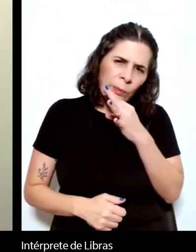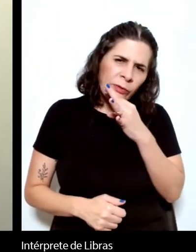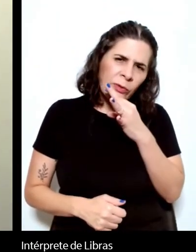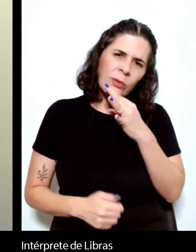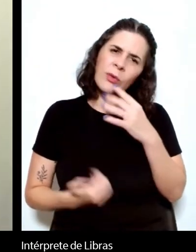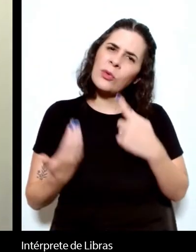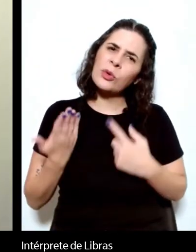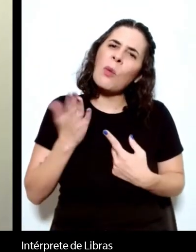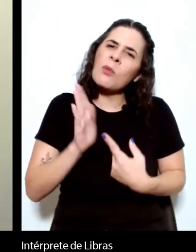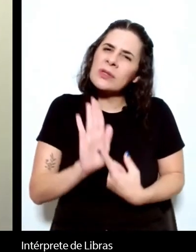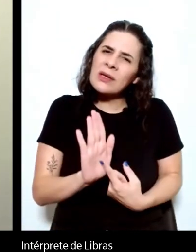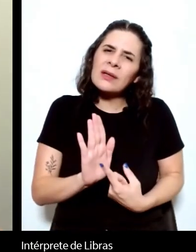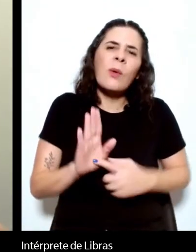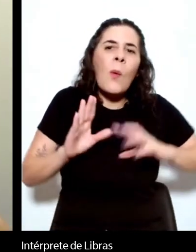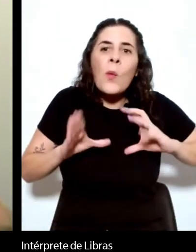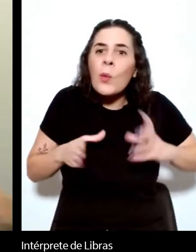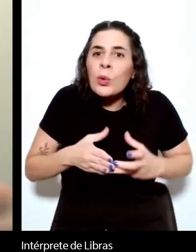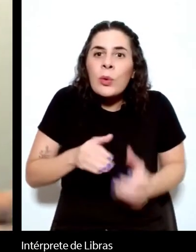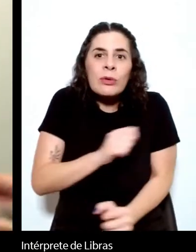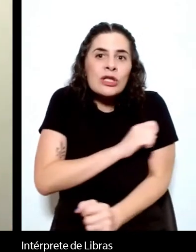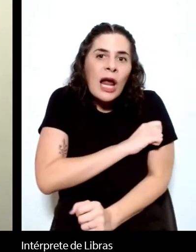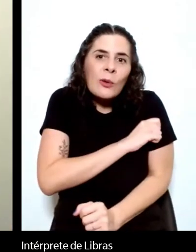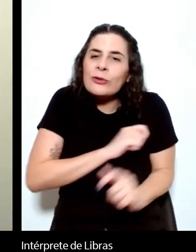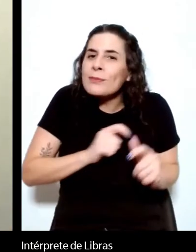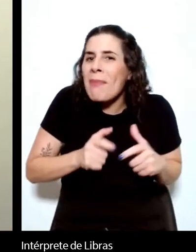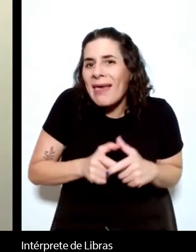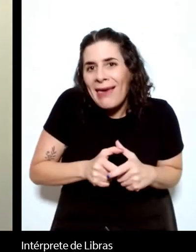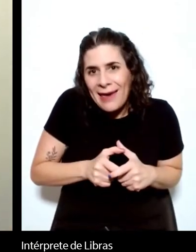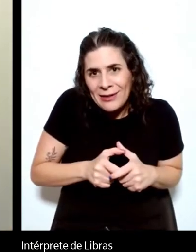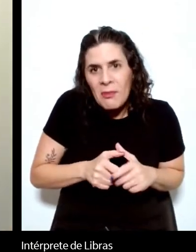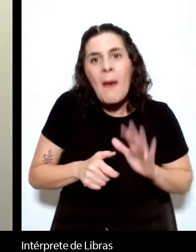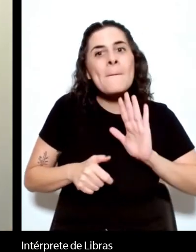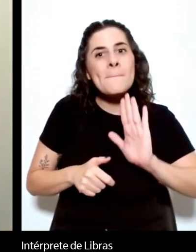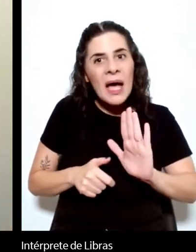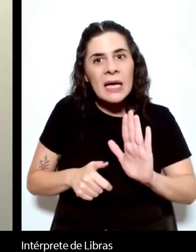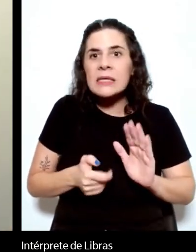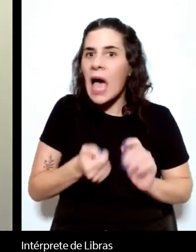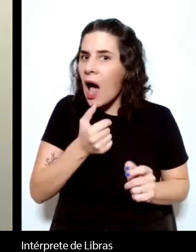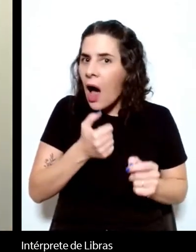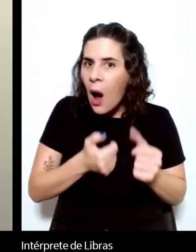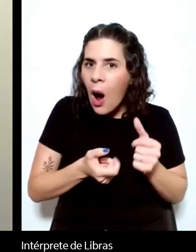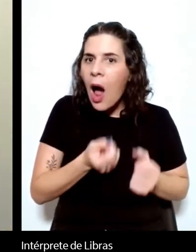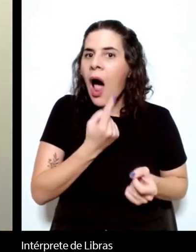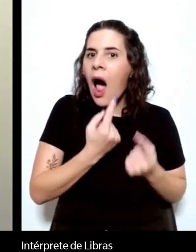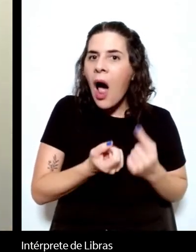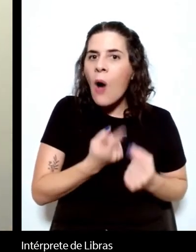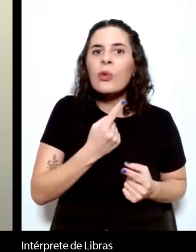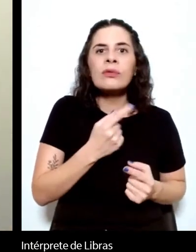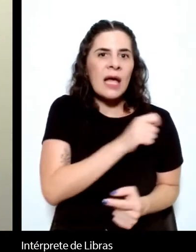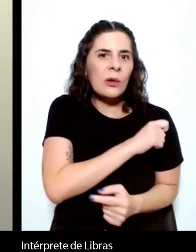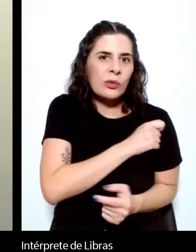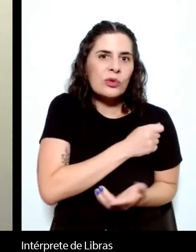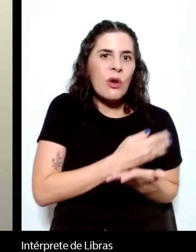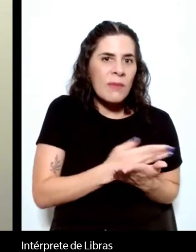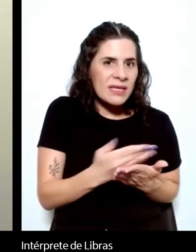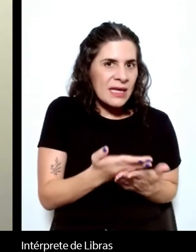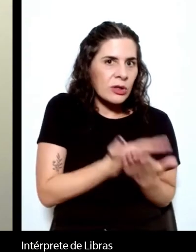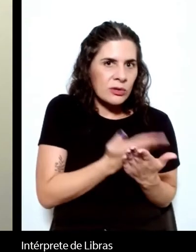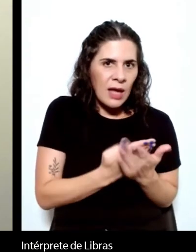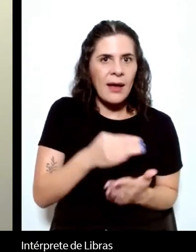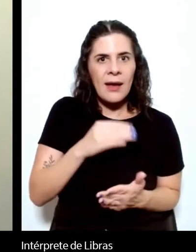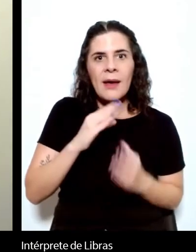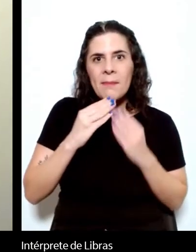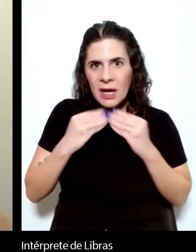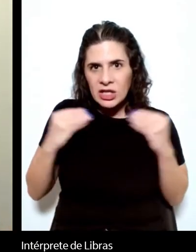um grupo de alunos muito pequeno, mas eu tenho alunos que começaram a estudar Machado de Assis com Dom Casmurro e acabaram fazendo